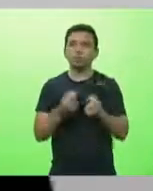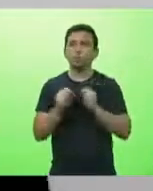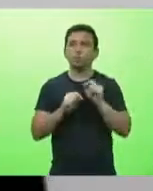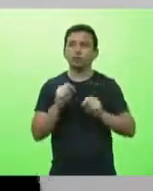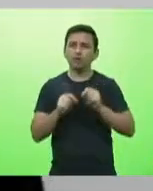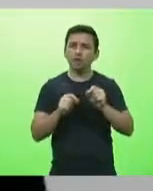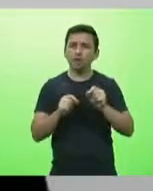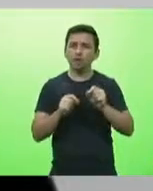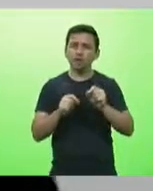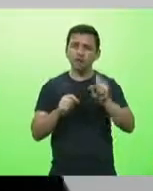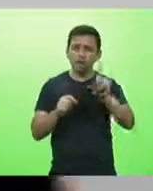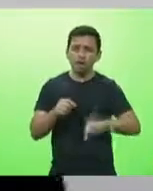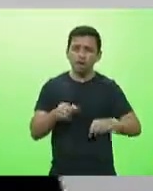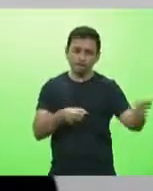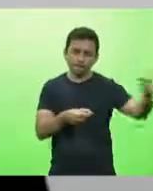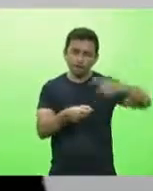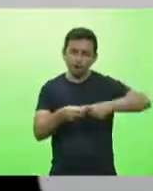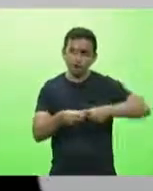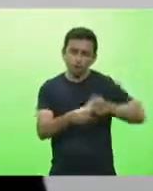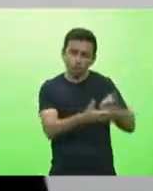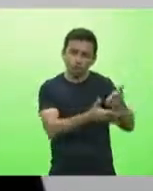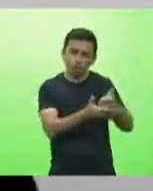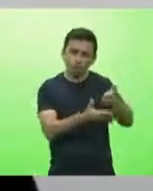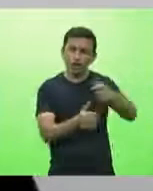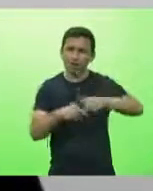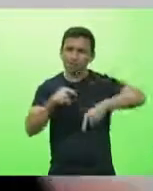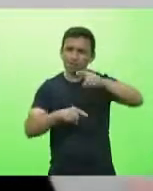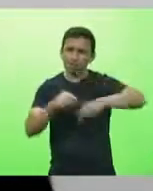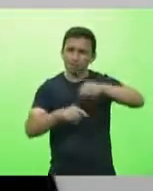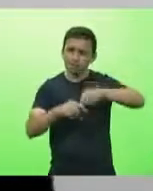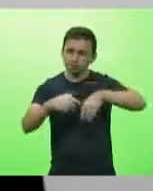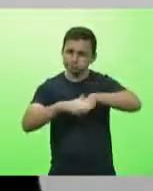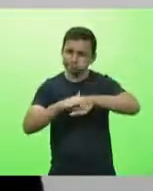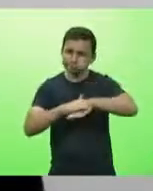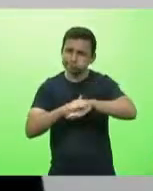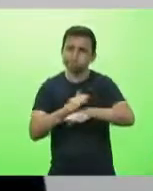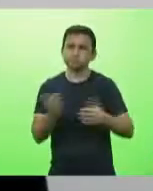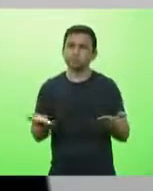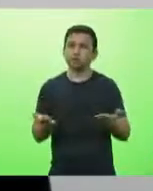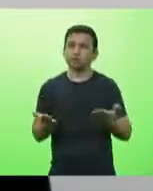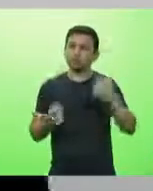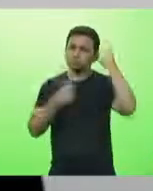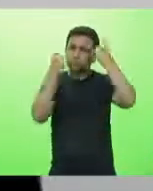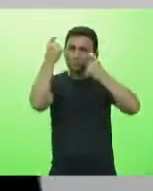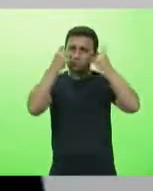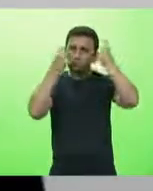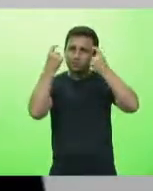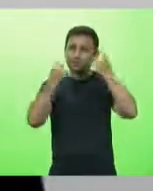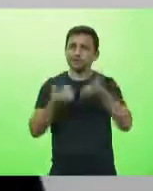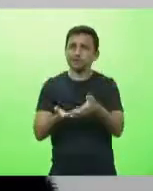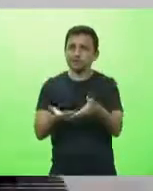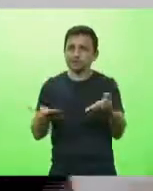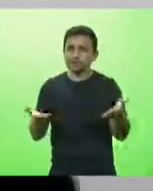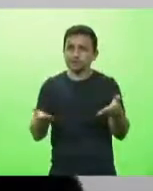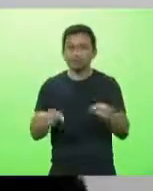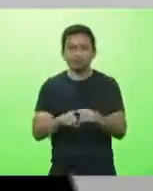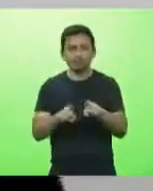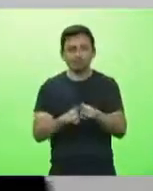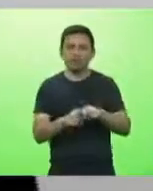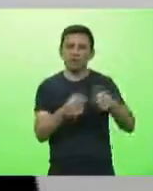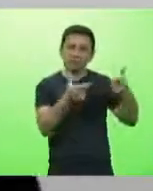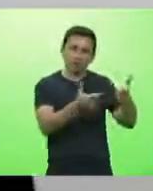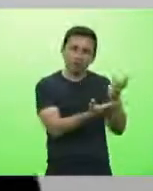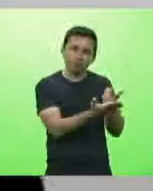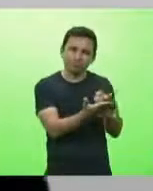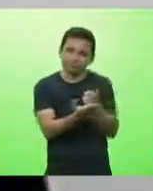estoques dos insumos que é a grande preocupação também além da questão dos leitos de UTI dos